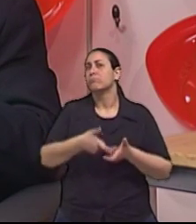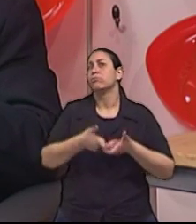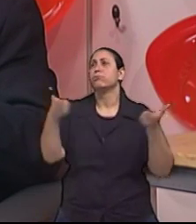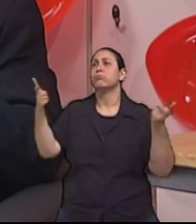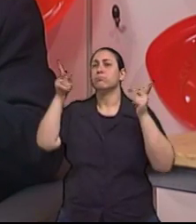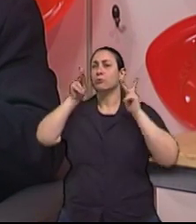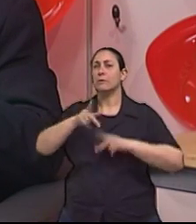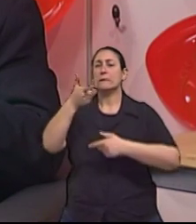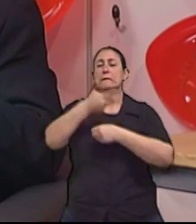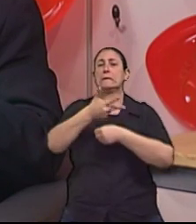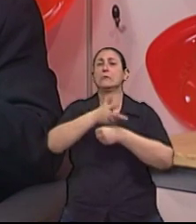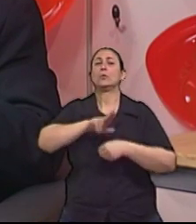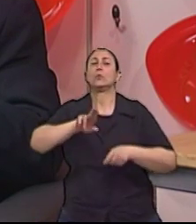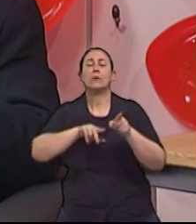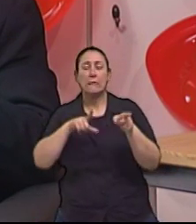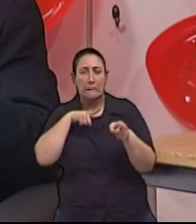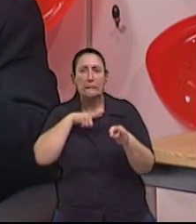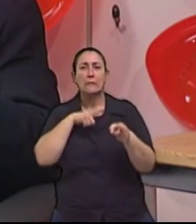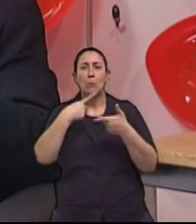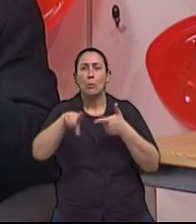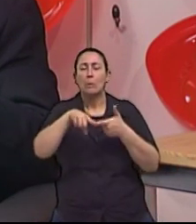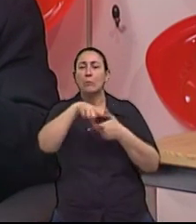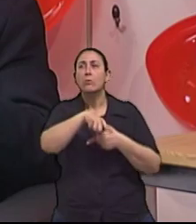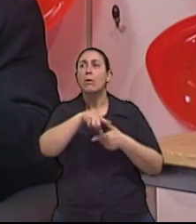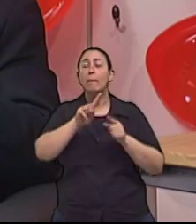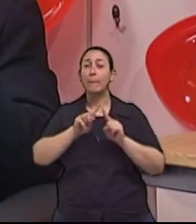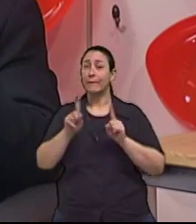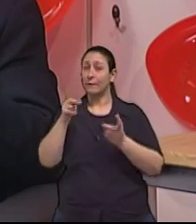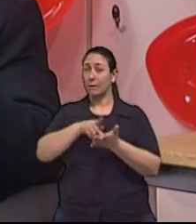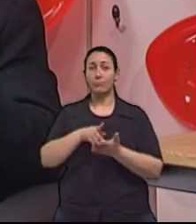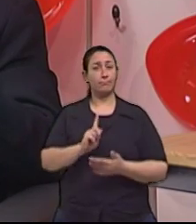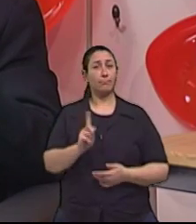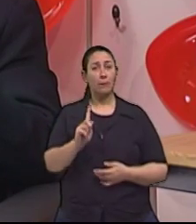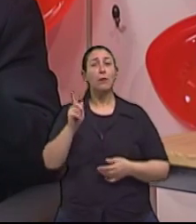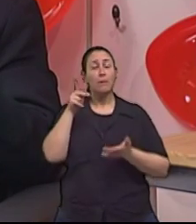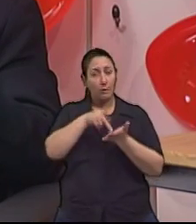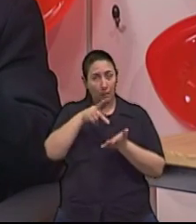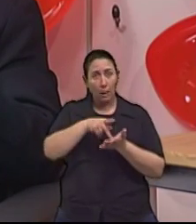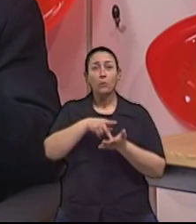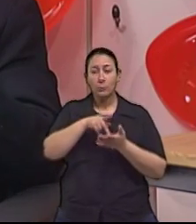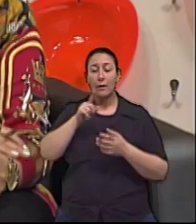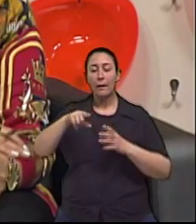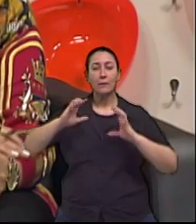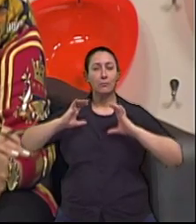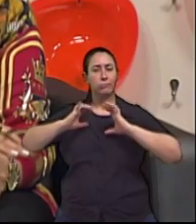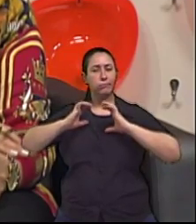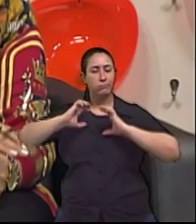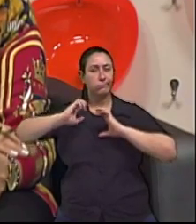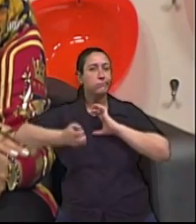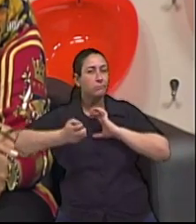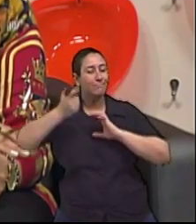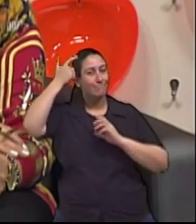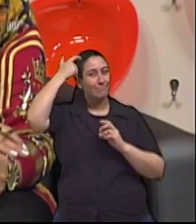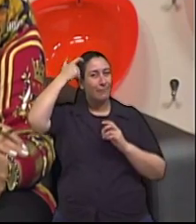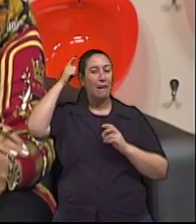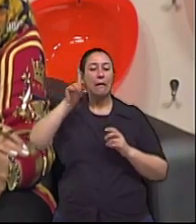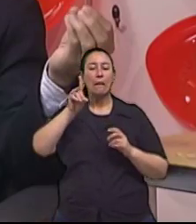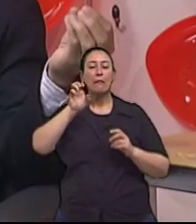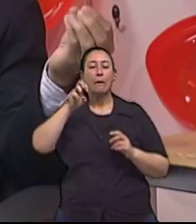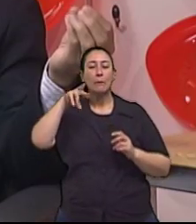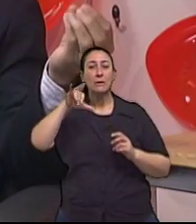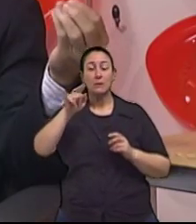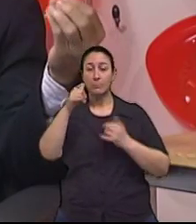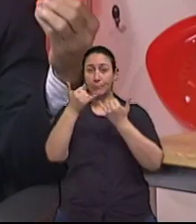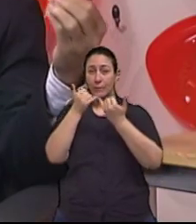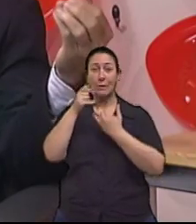hoje a gente tem essa dificuldade em falar das duas demências como as mais comuns no Brasil, até por uma questão de importação, porque nos Estados Unidos